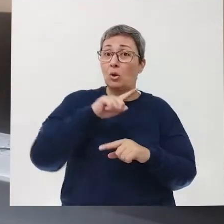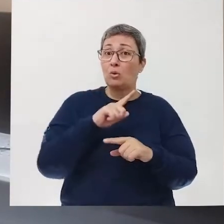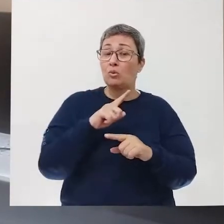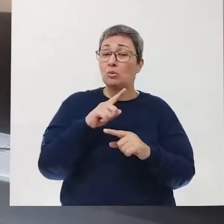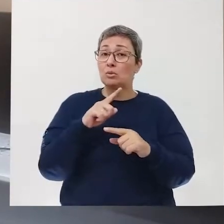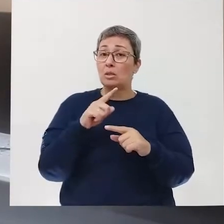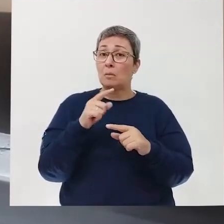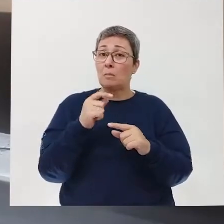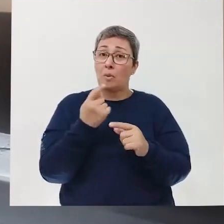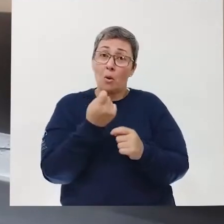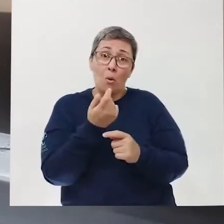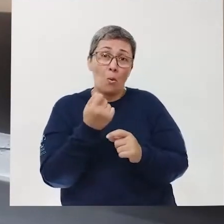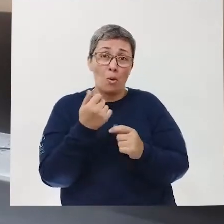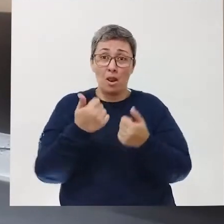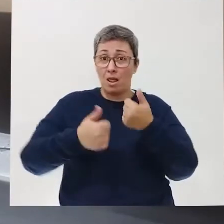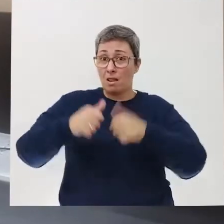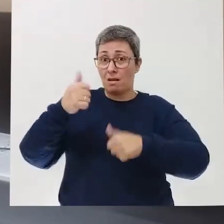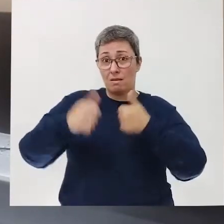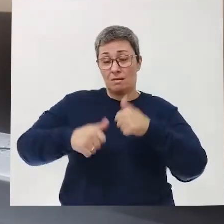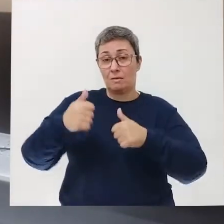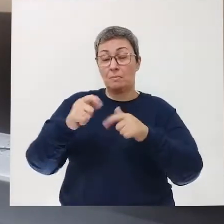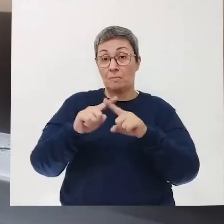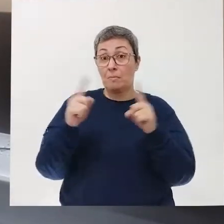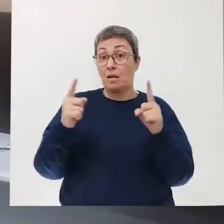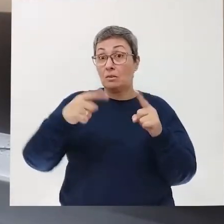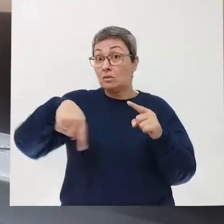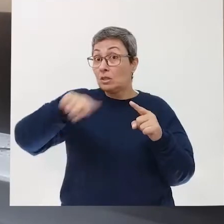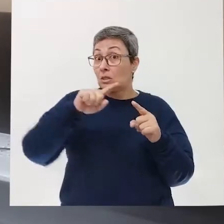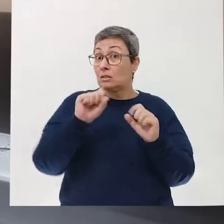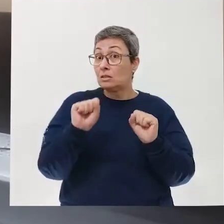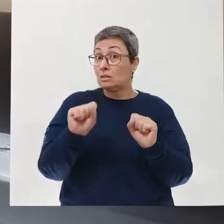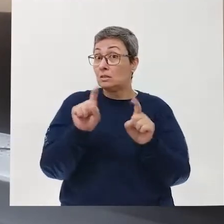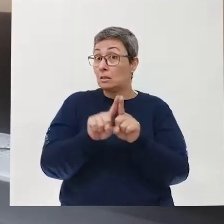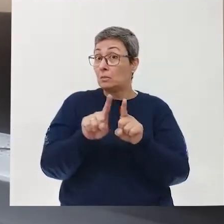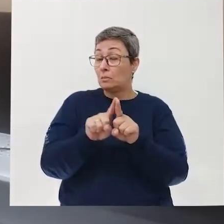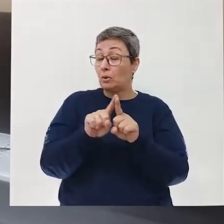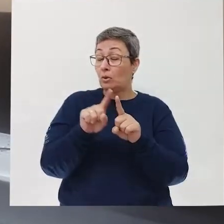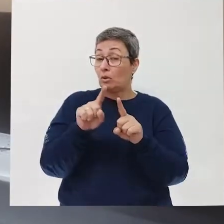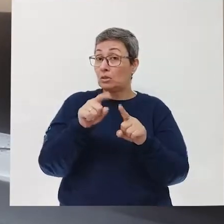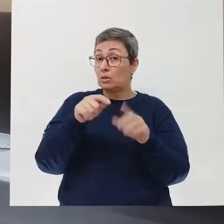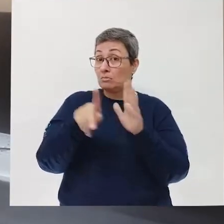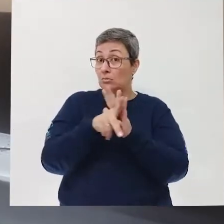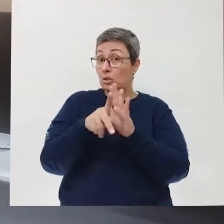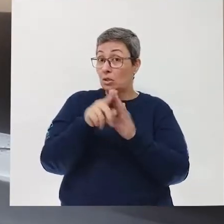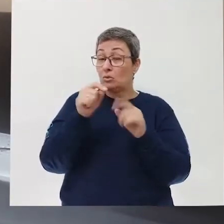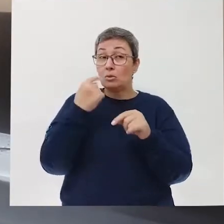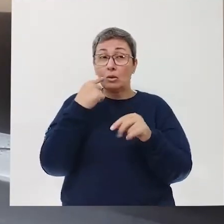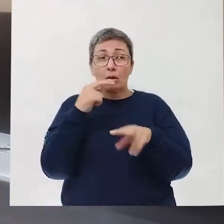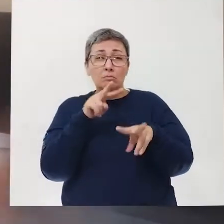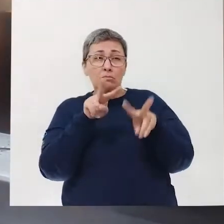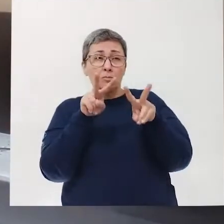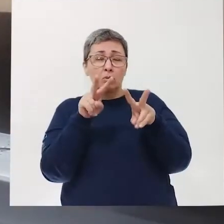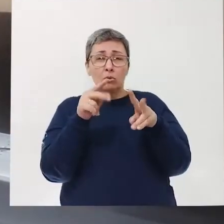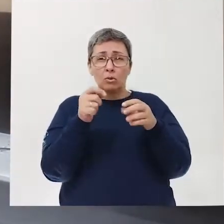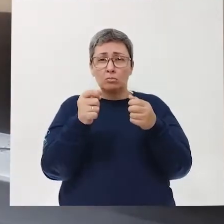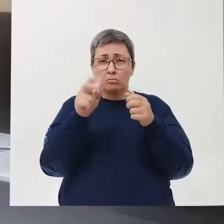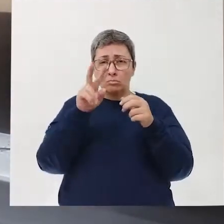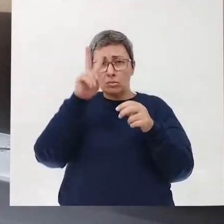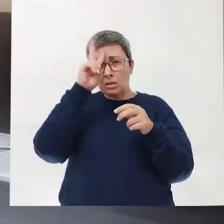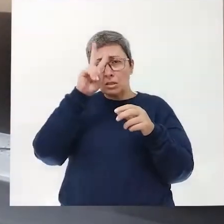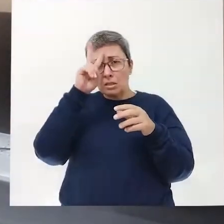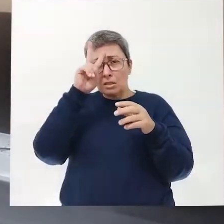fazendo uma pequena análise, né? Mas você também pode fazer a sua, né? Quando você olha lá, ela te traz